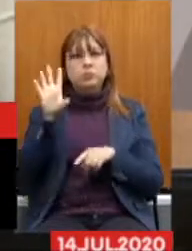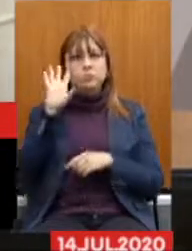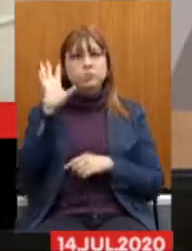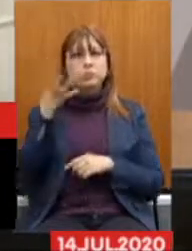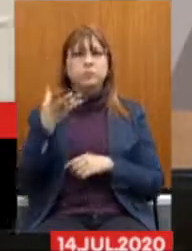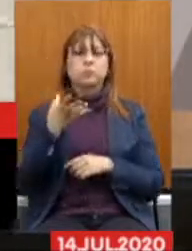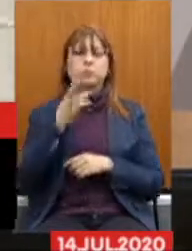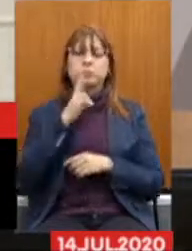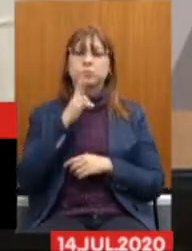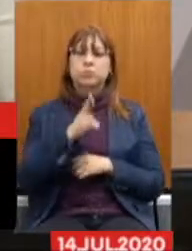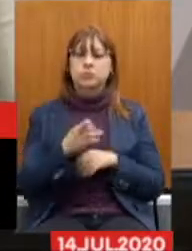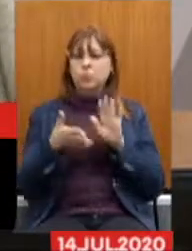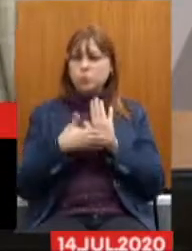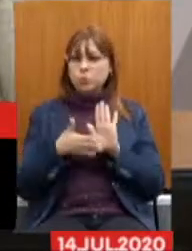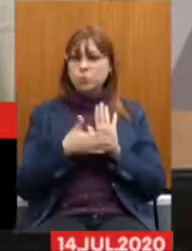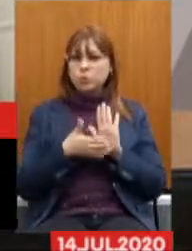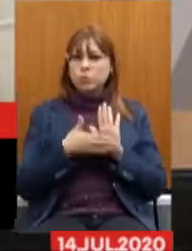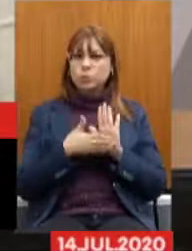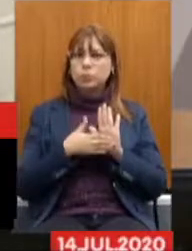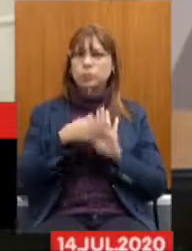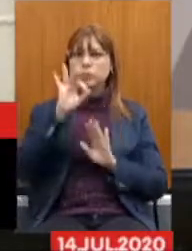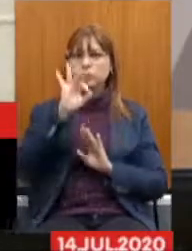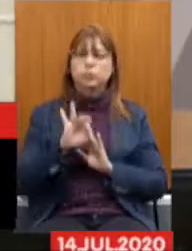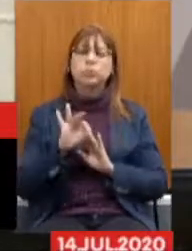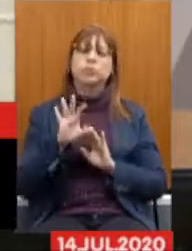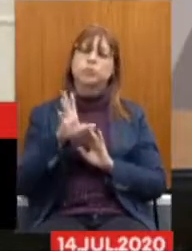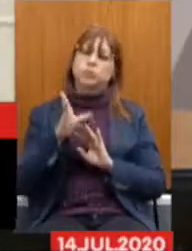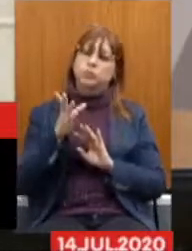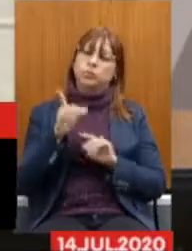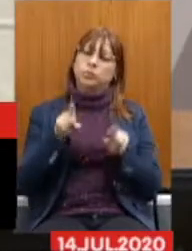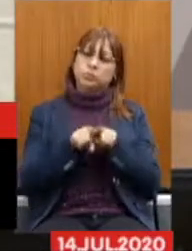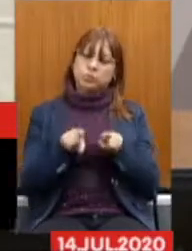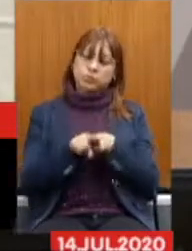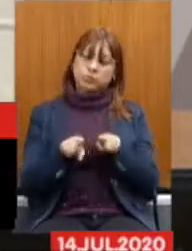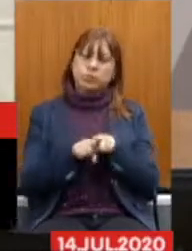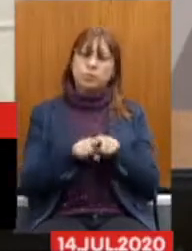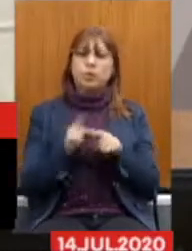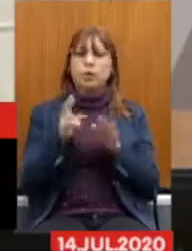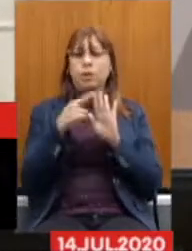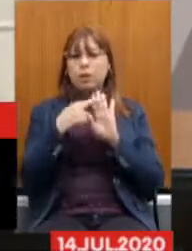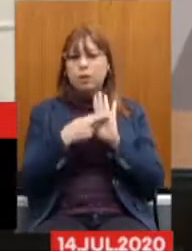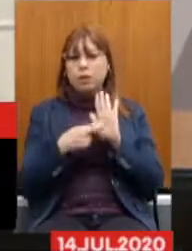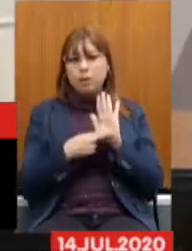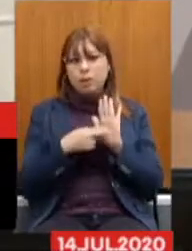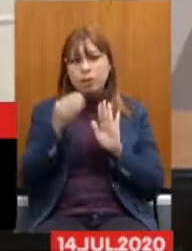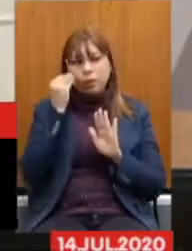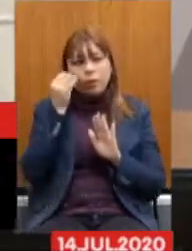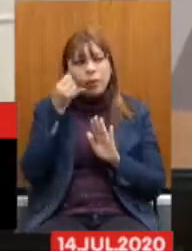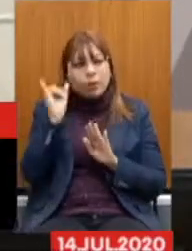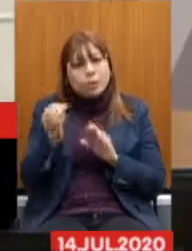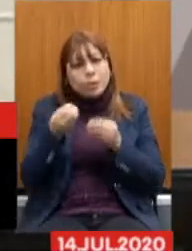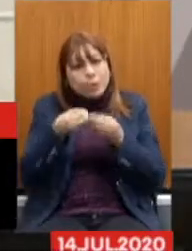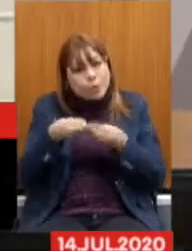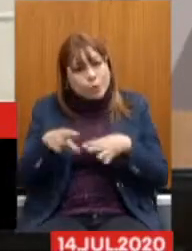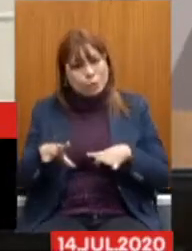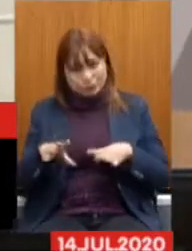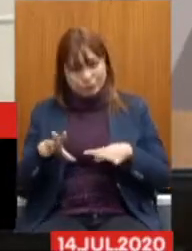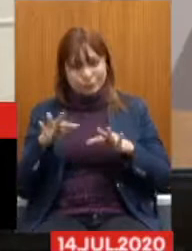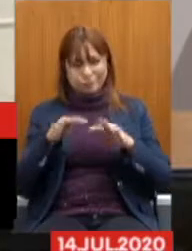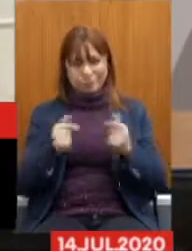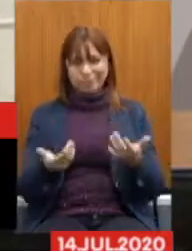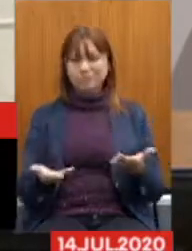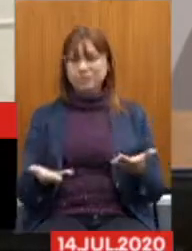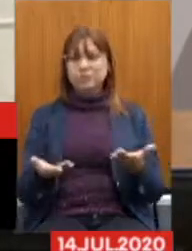Numa proposta De alíquotas E regras Que seja Menos prejudicial A todos E a gente Acha Que